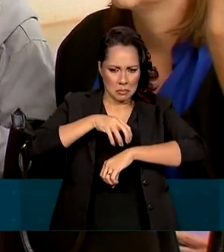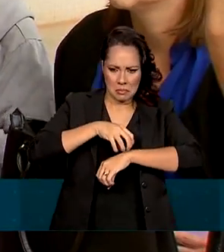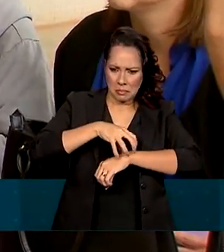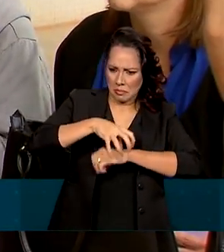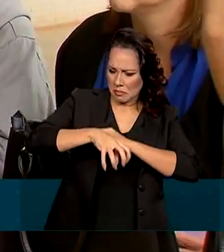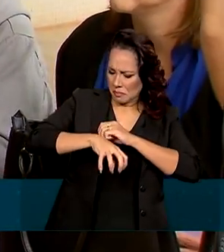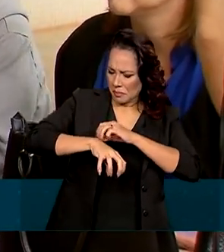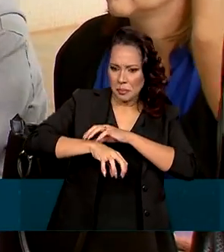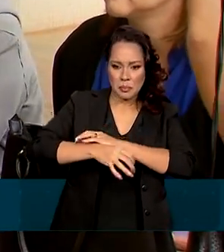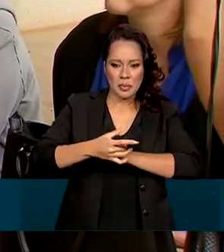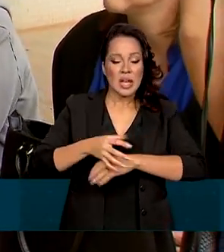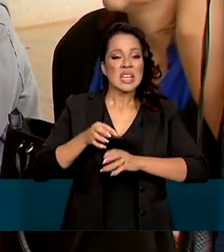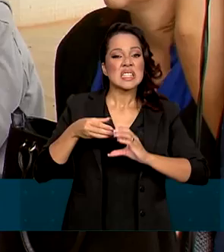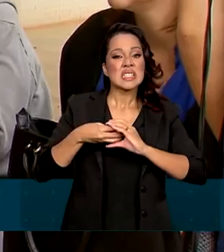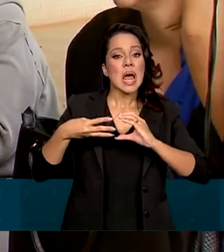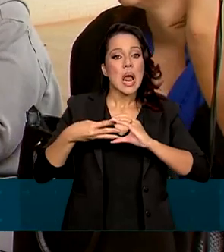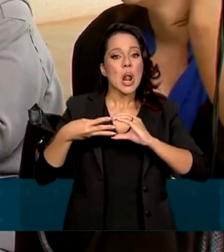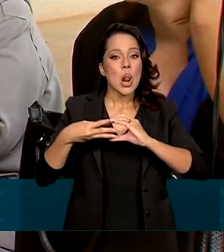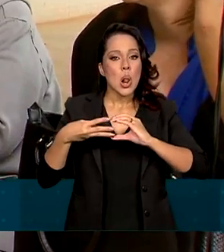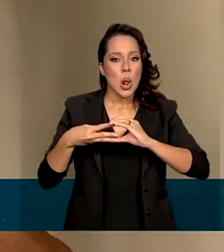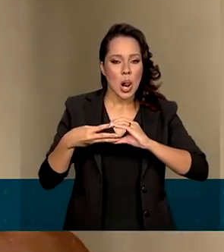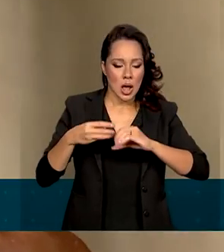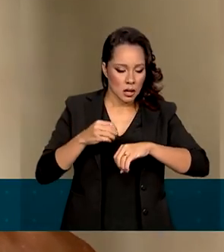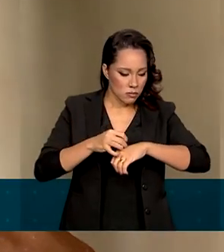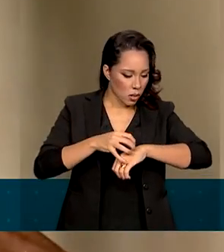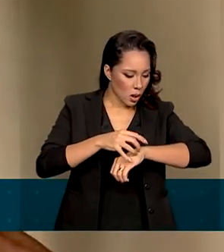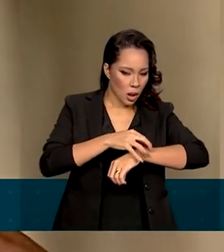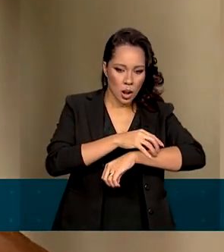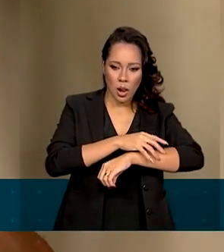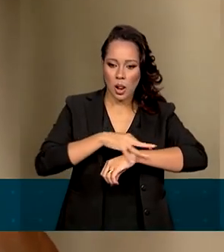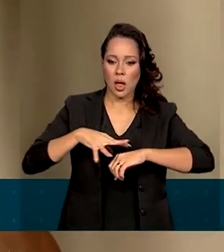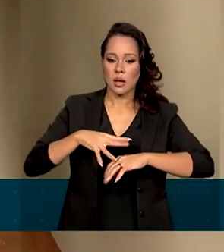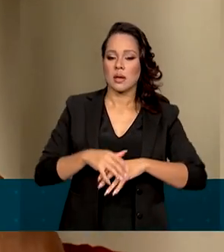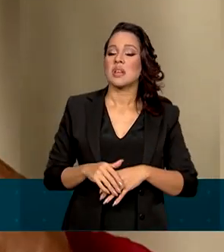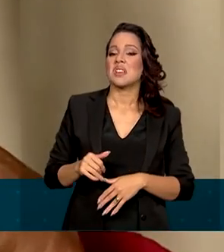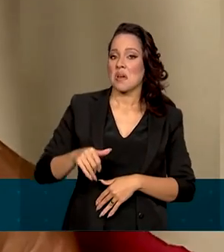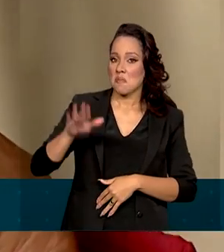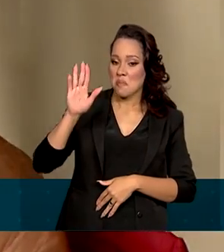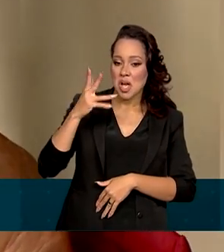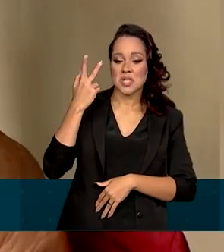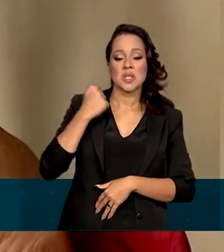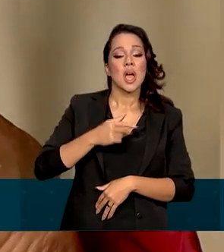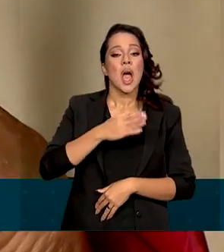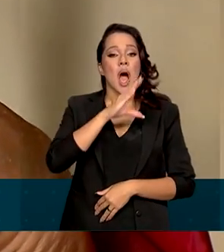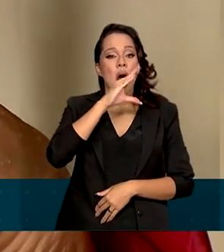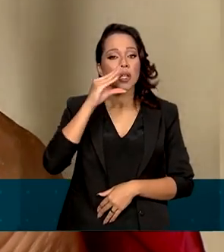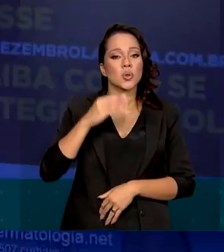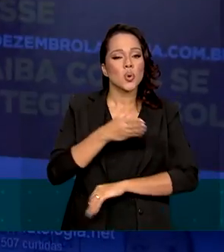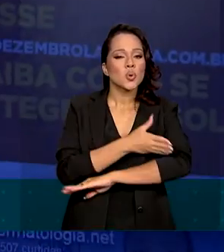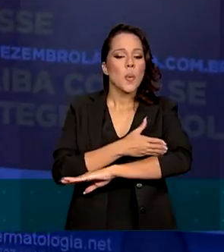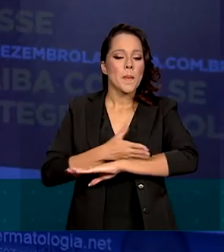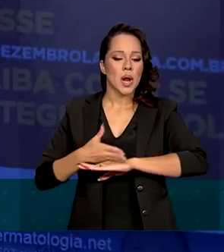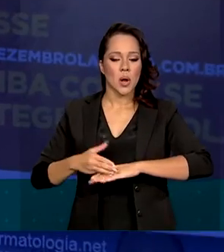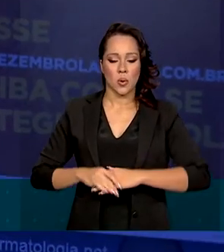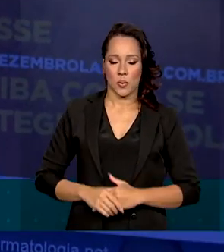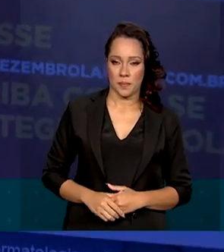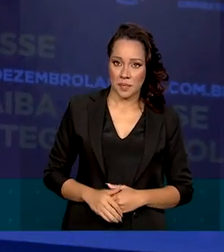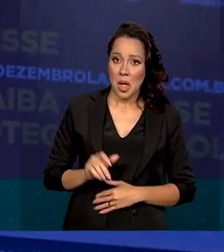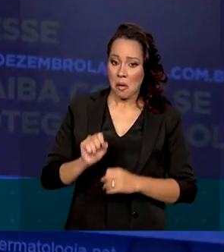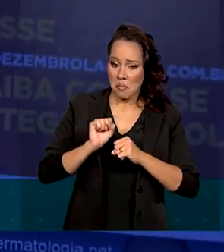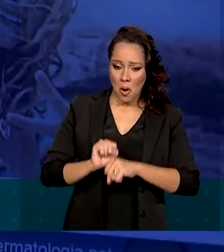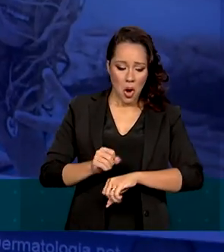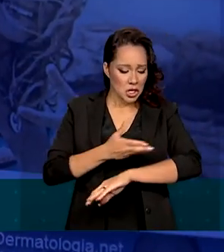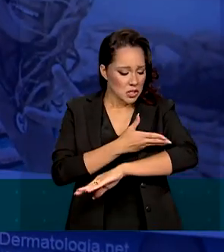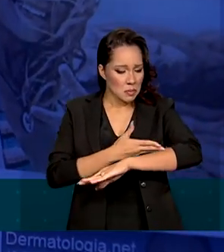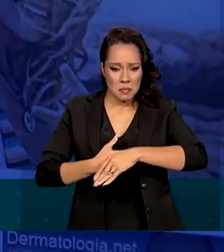descontrolado das células que acompanham a pele e é mais frequente em adultos brancos. Ele pode aparecer